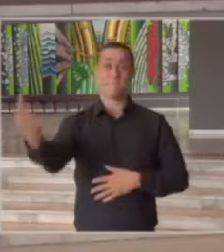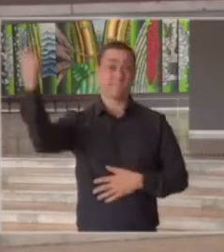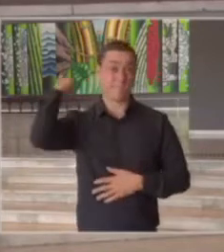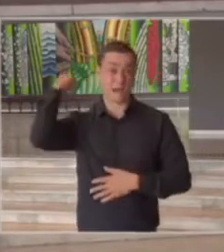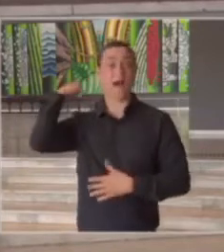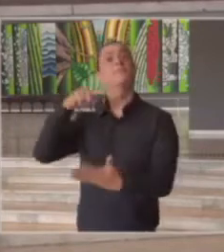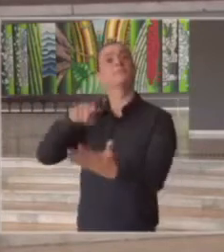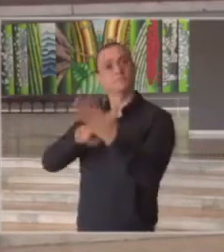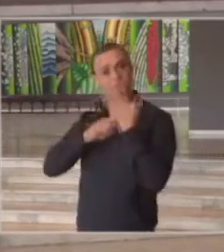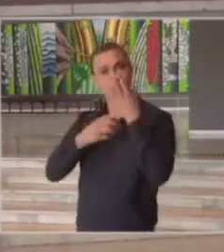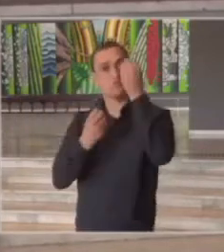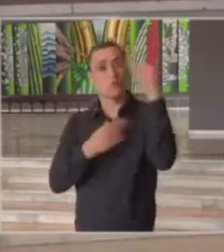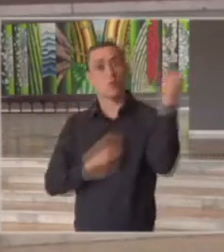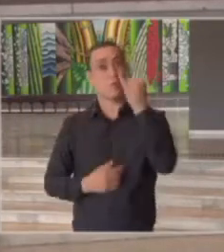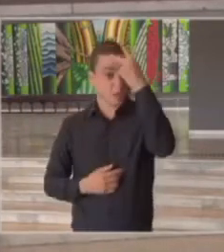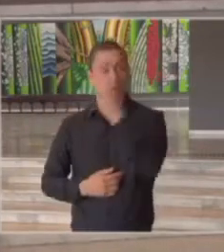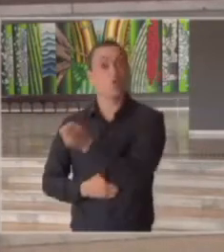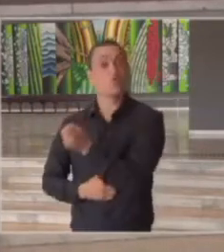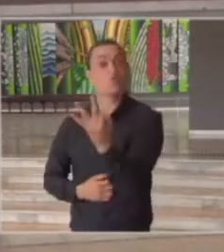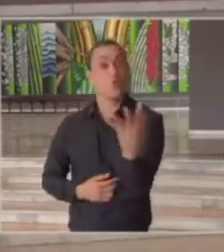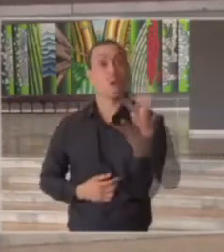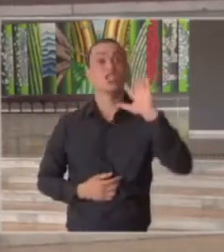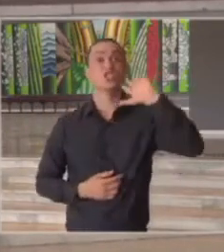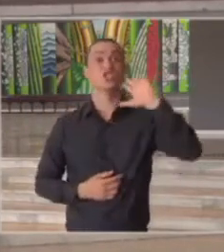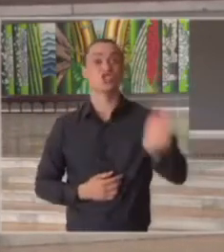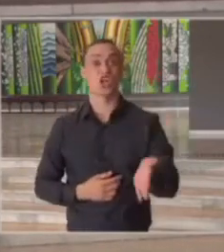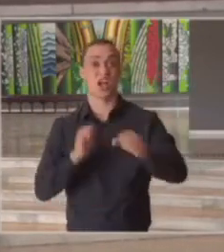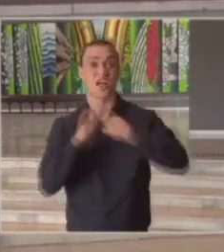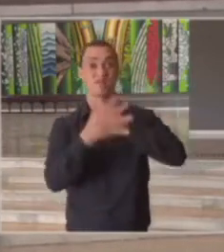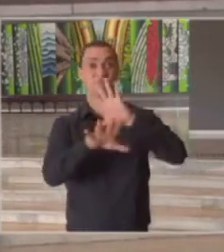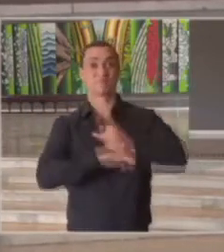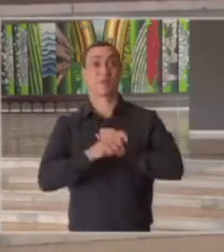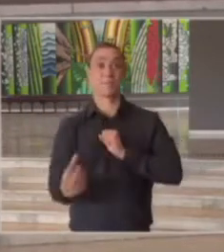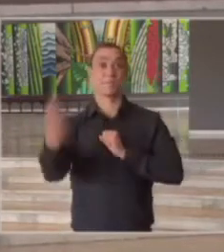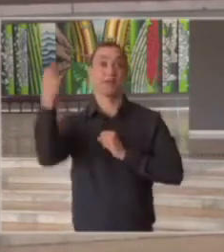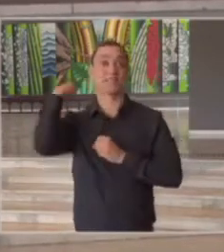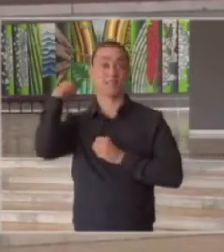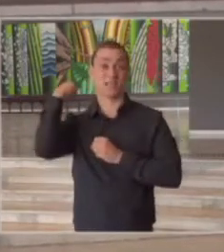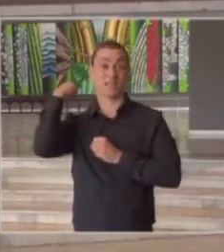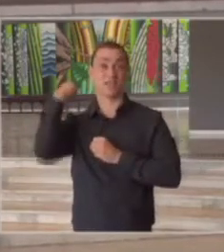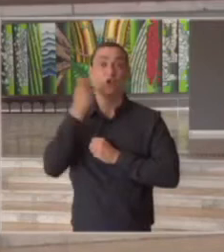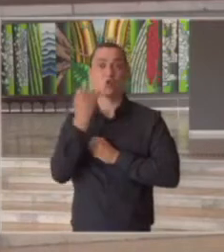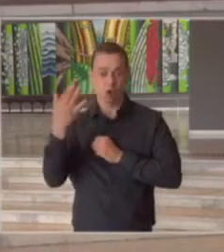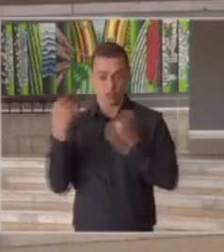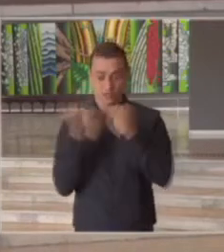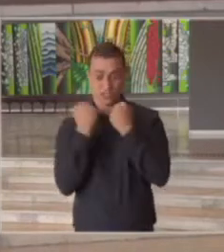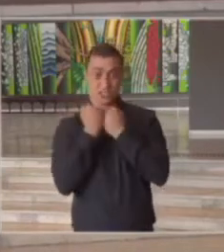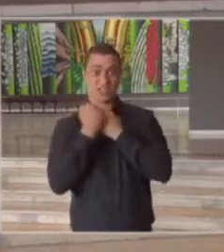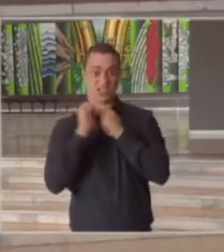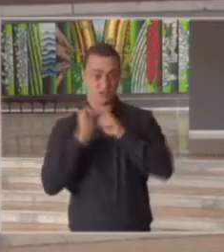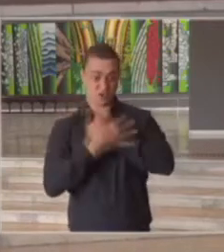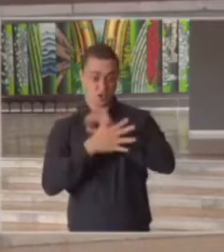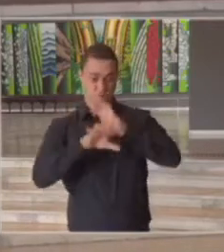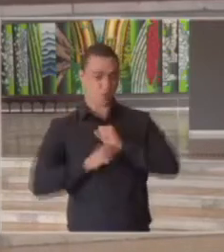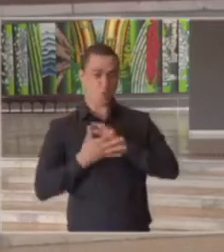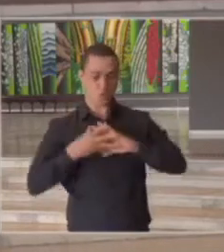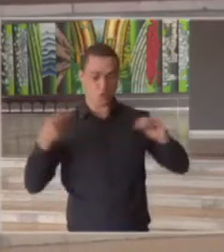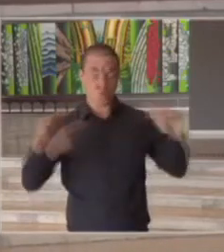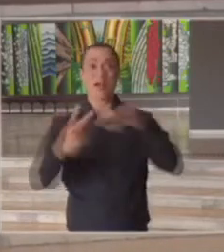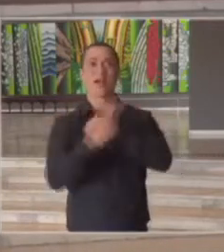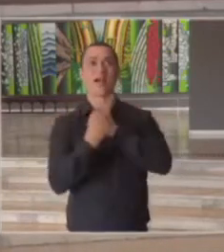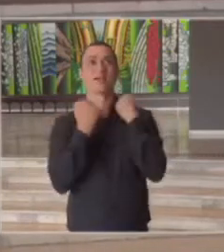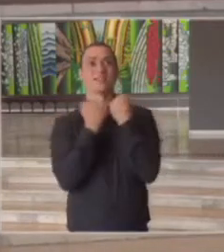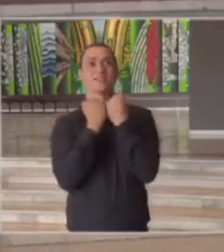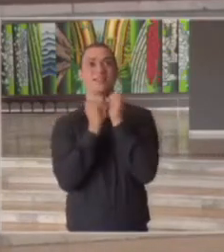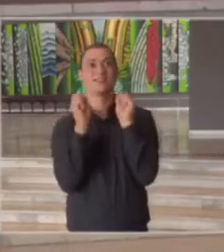diz quantas pessoas foram infectadas quantas estão protegidas e quantas ainda serão